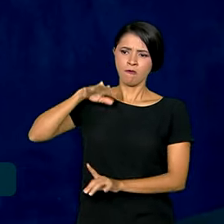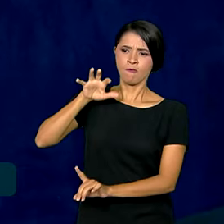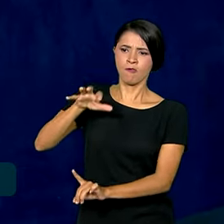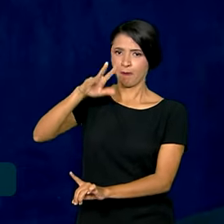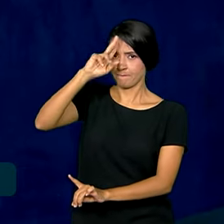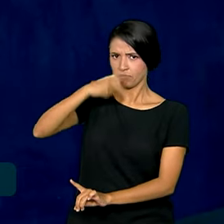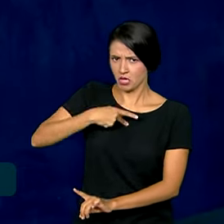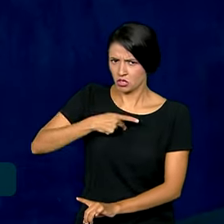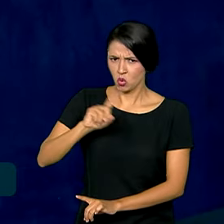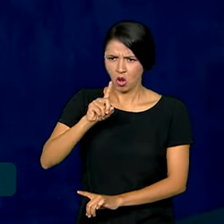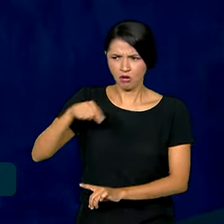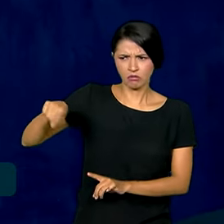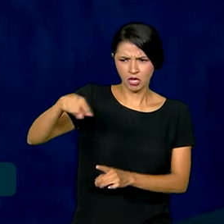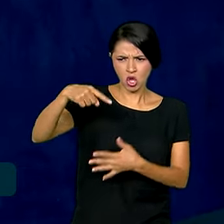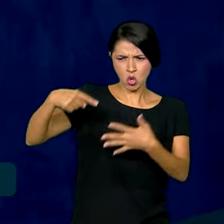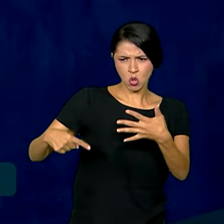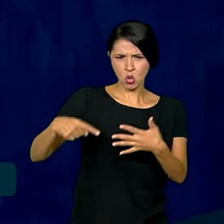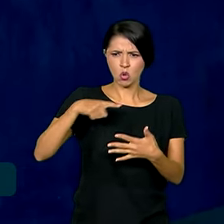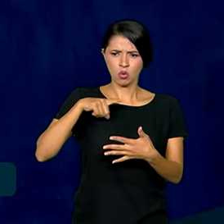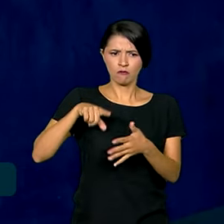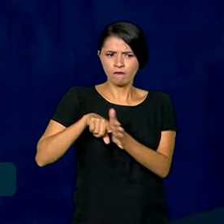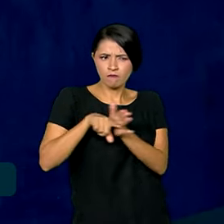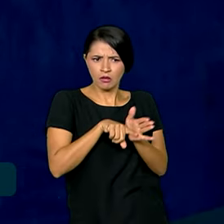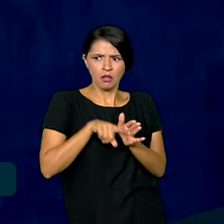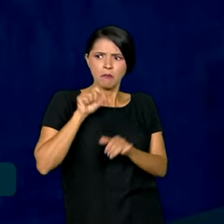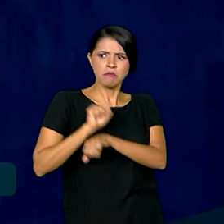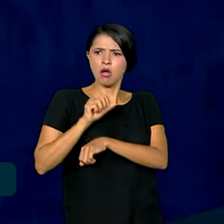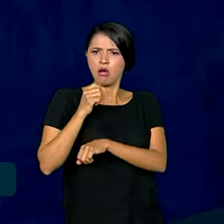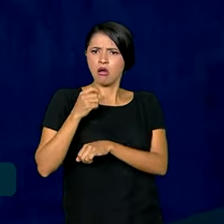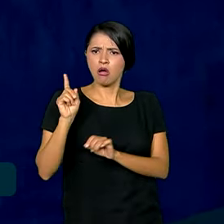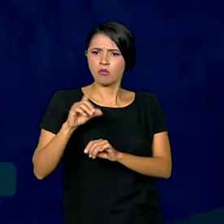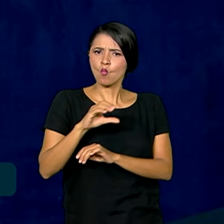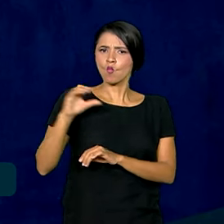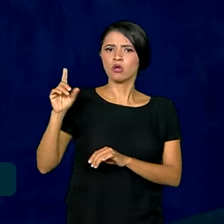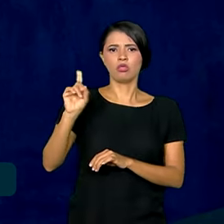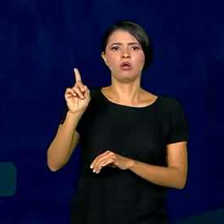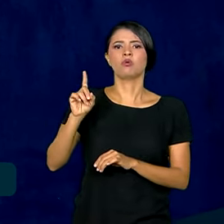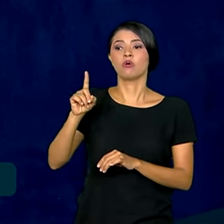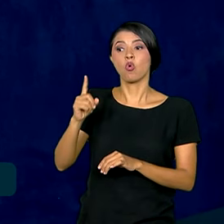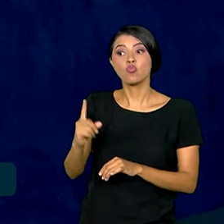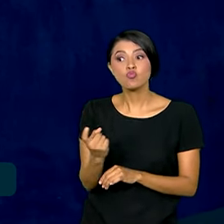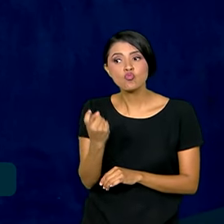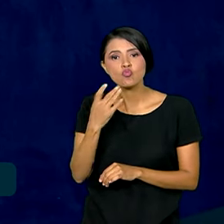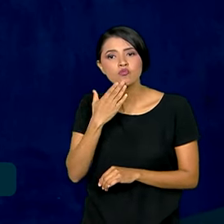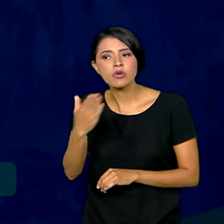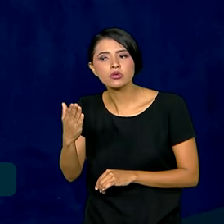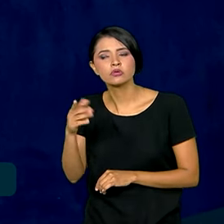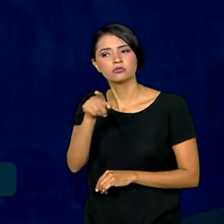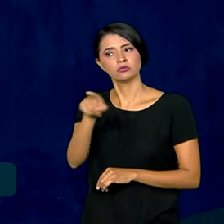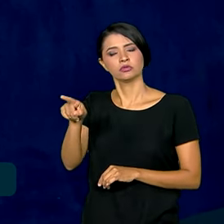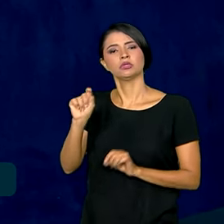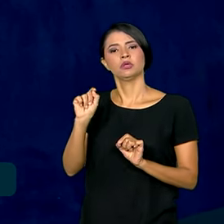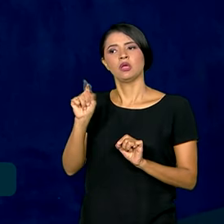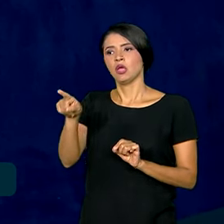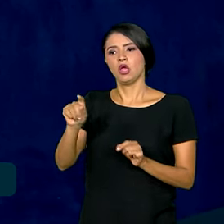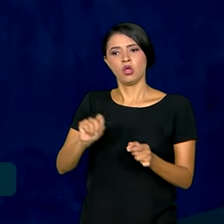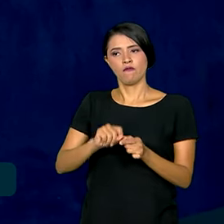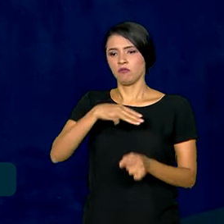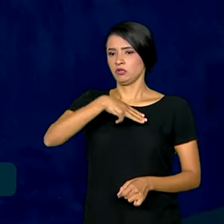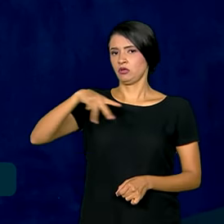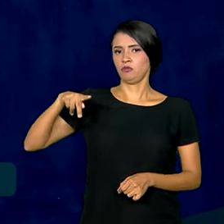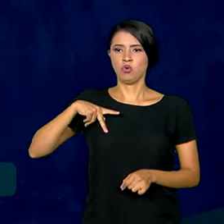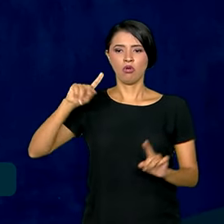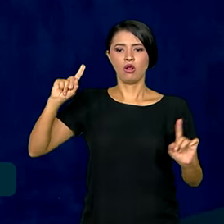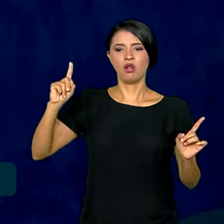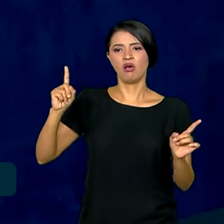pessoal para que alguma coisa não seja investigada. A única coisa que eu te peço, não faça o Ministério Público